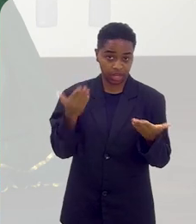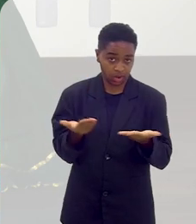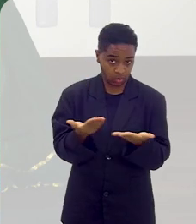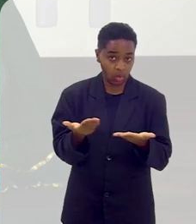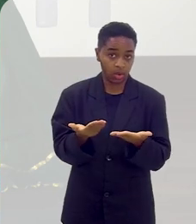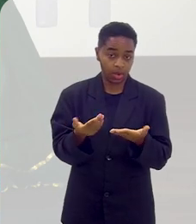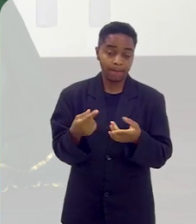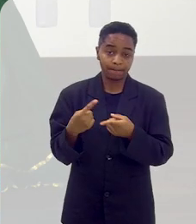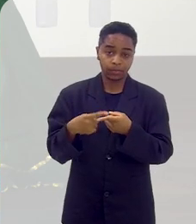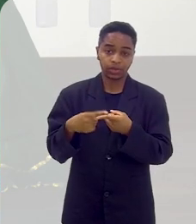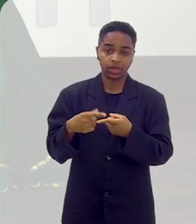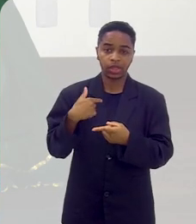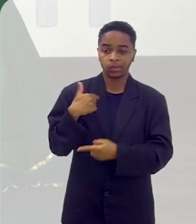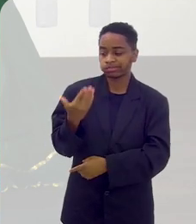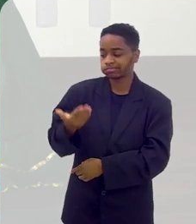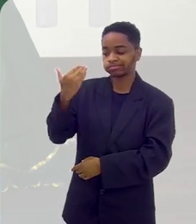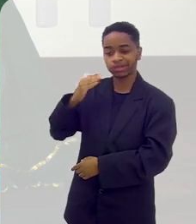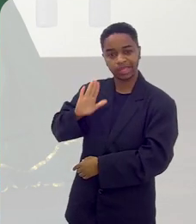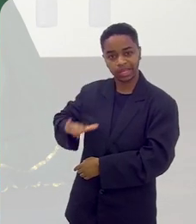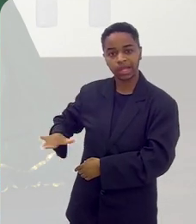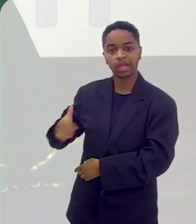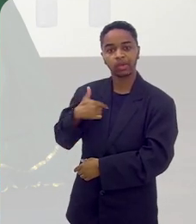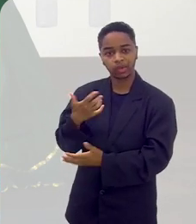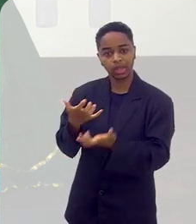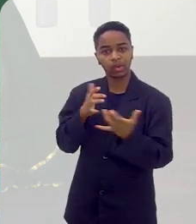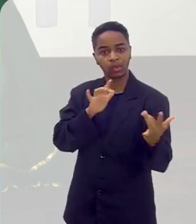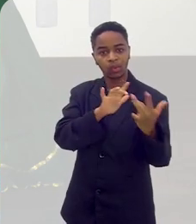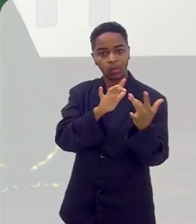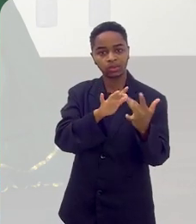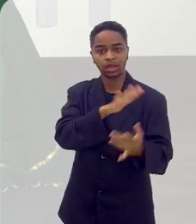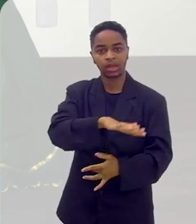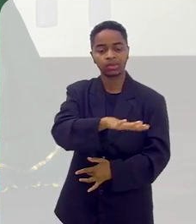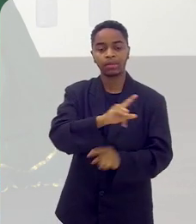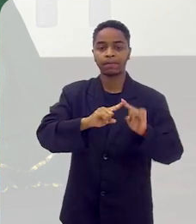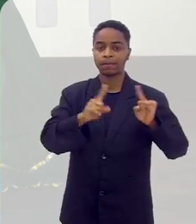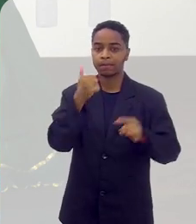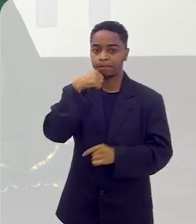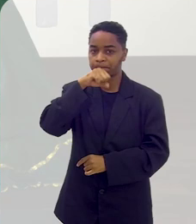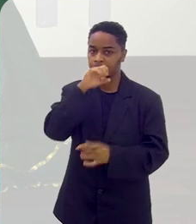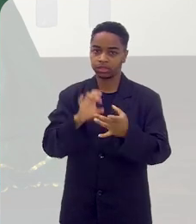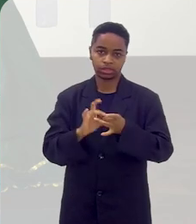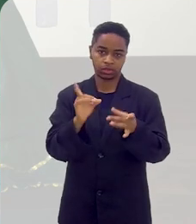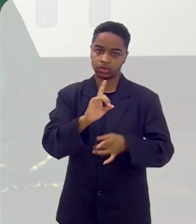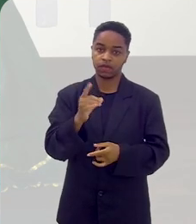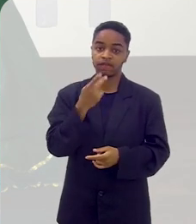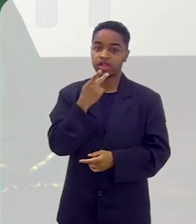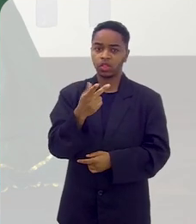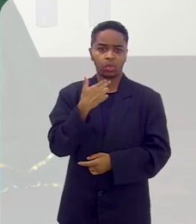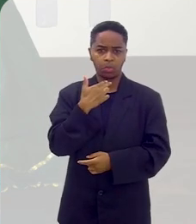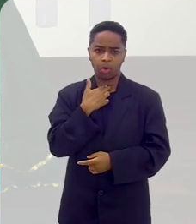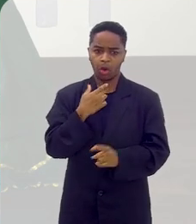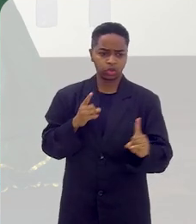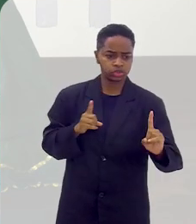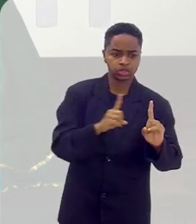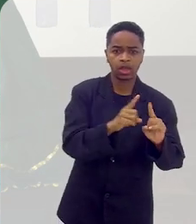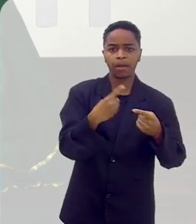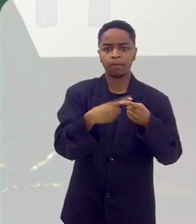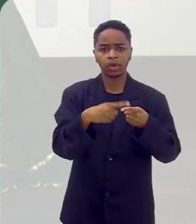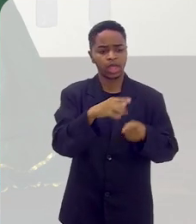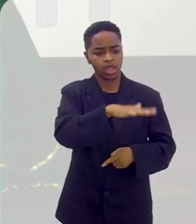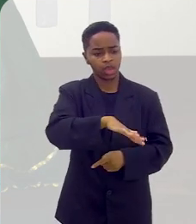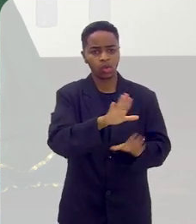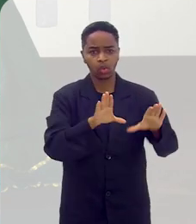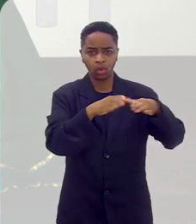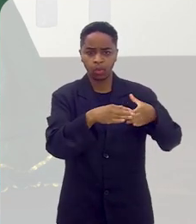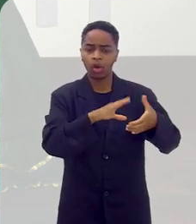compreendo. Porque eu já, pequenininha, eu queria contato. E a minha mãe, não, não chega perto. Eles